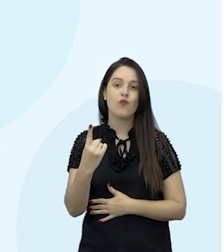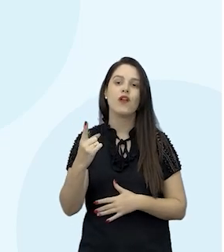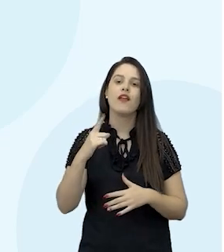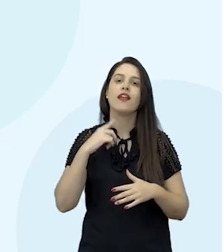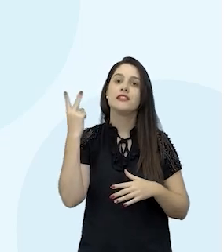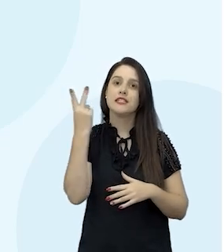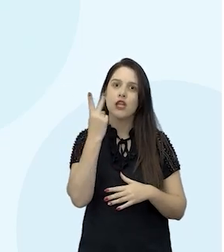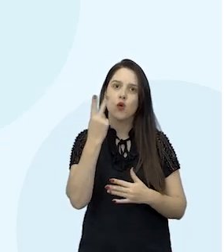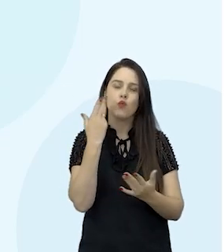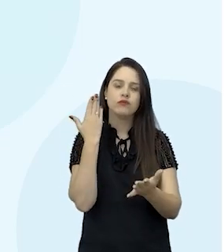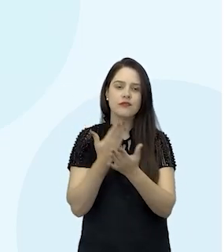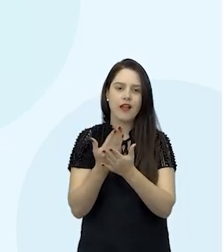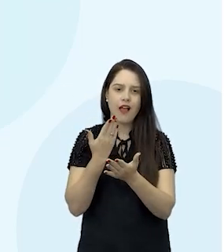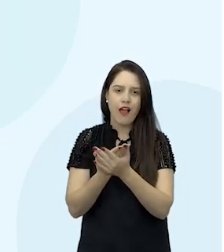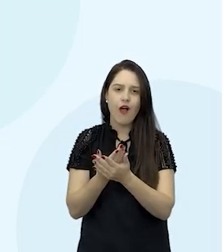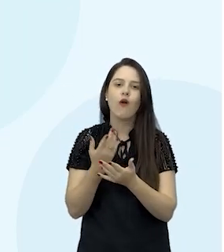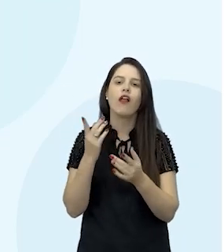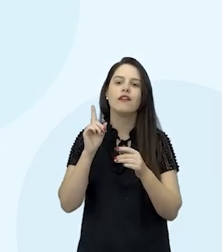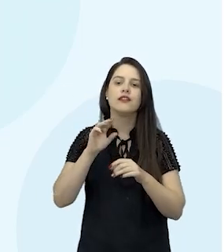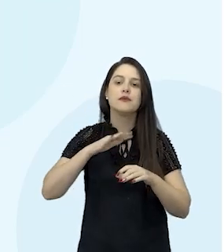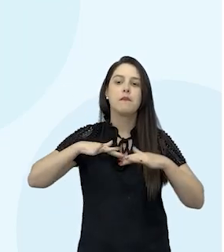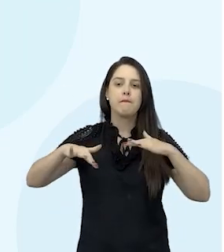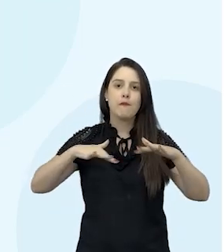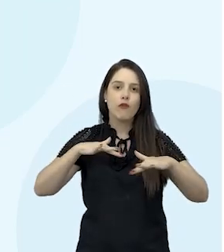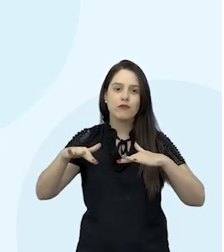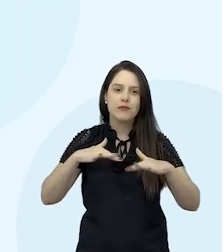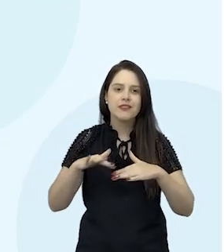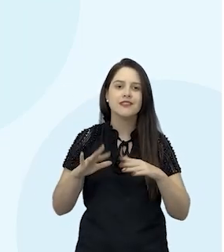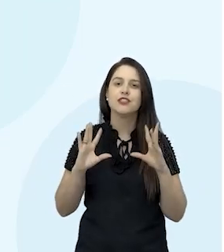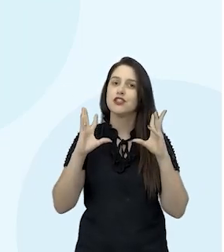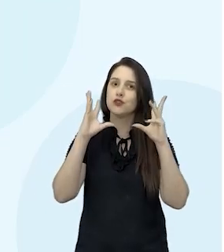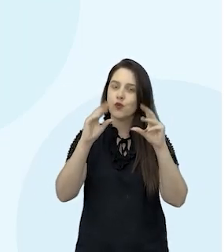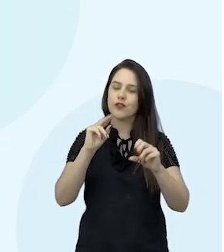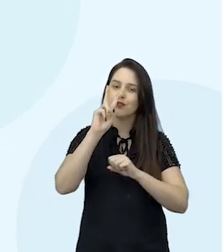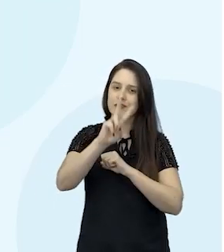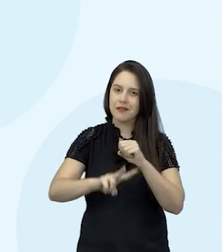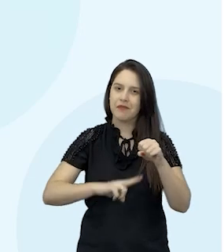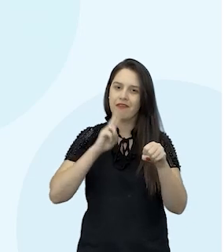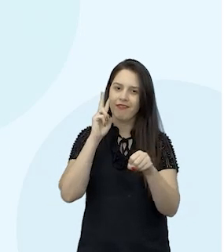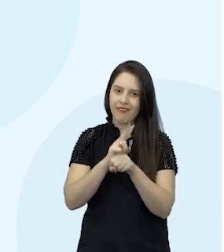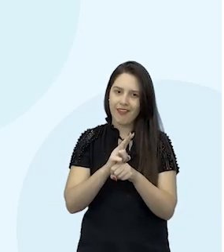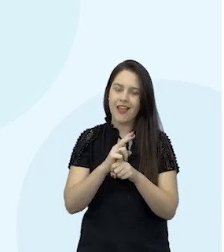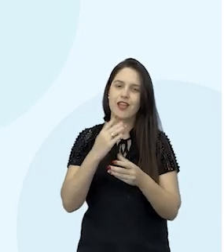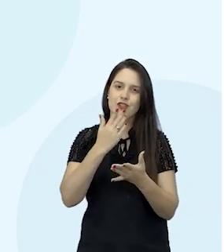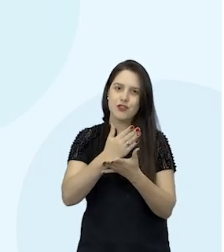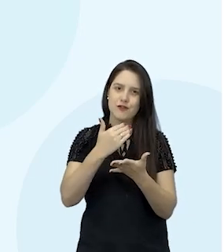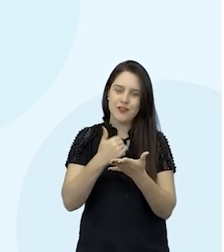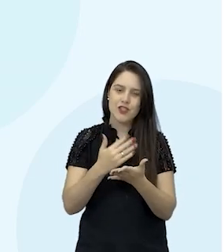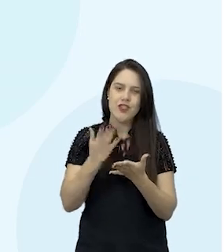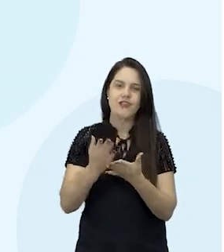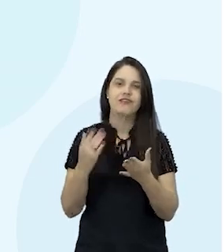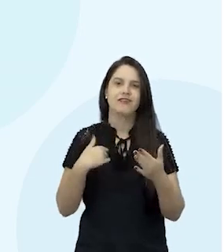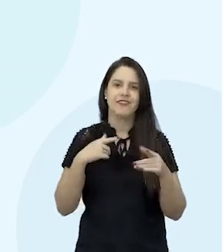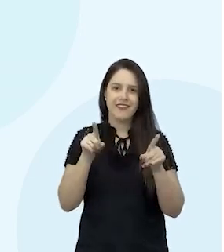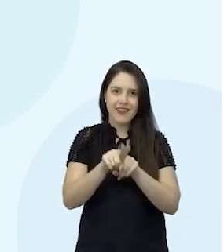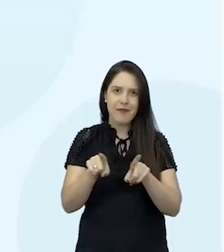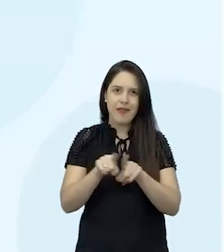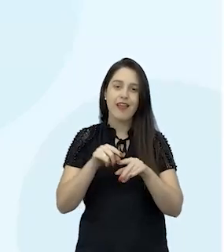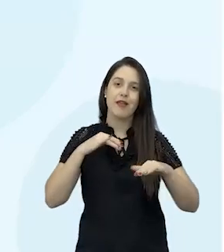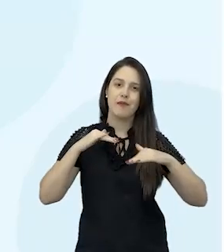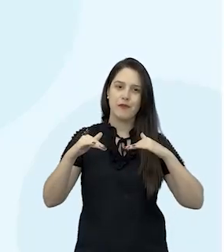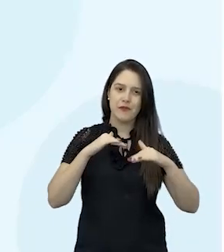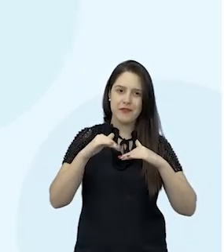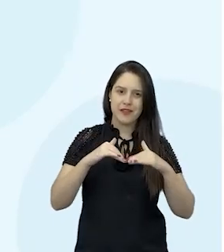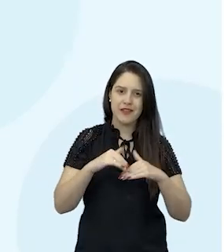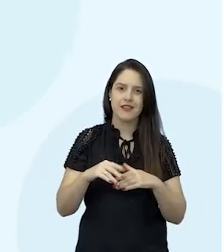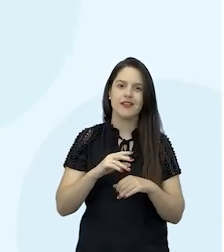segunda aula de Desenvolvimento, lembrando que todas as atividades são divididas em Introdução, Desenvolvimento e